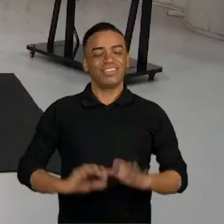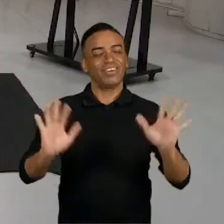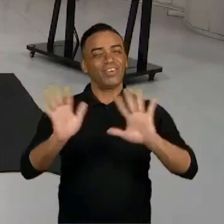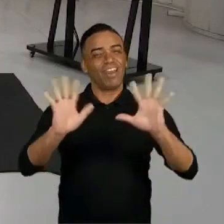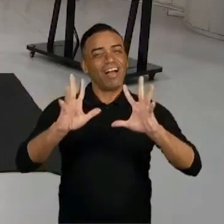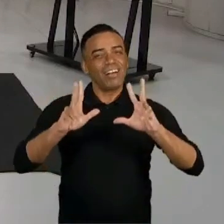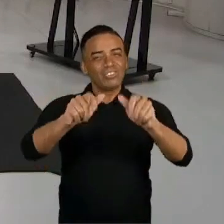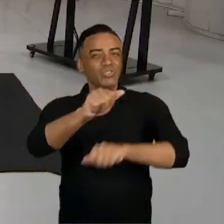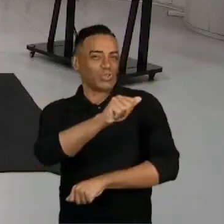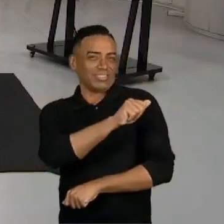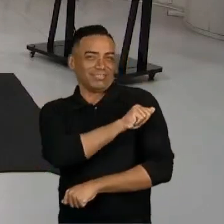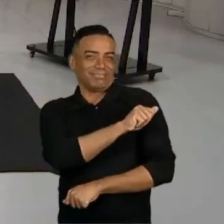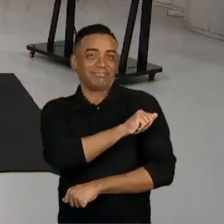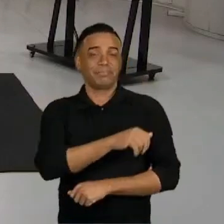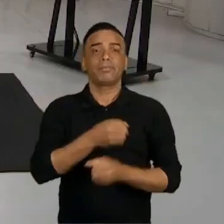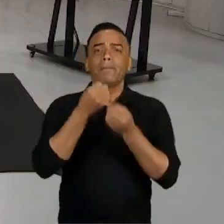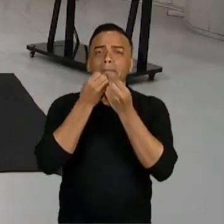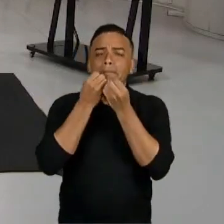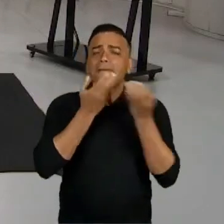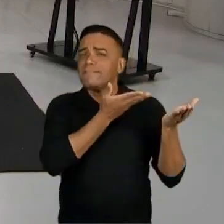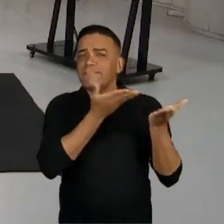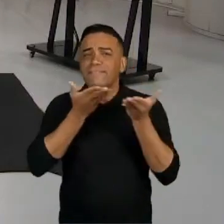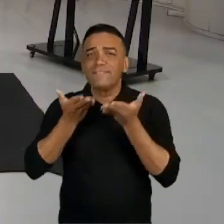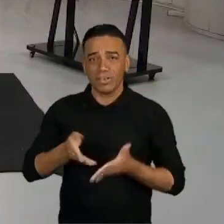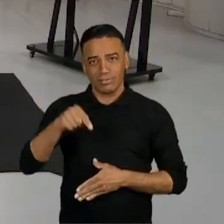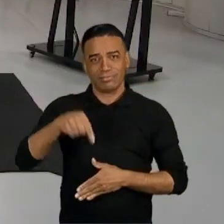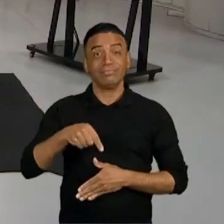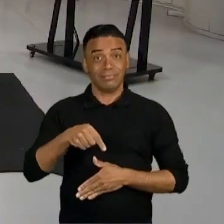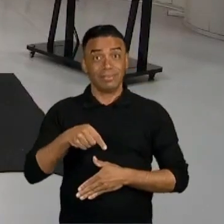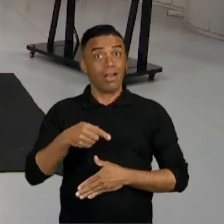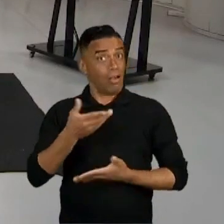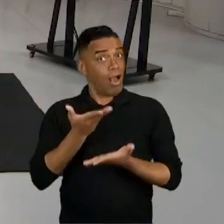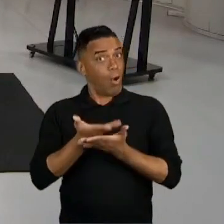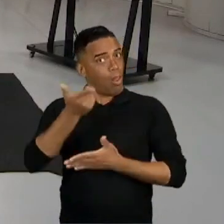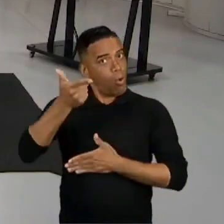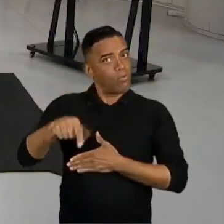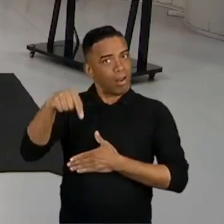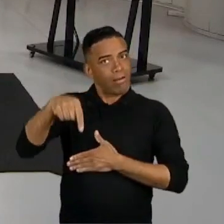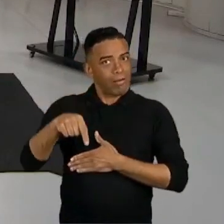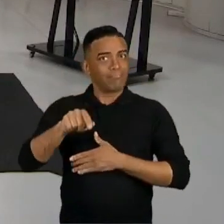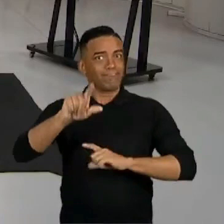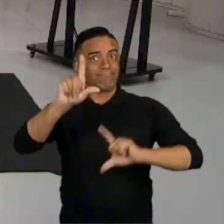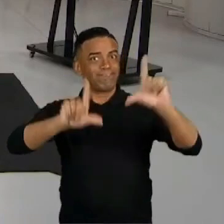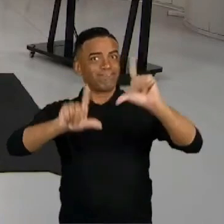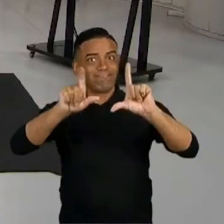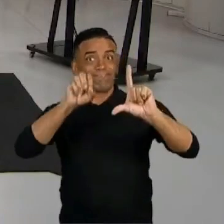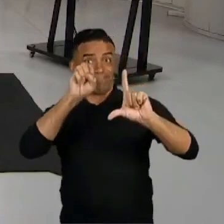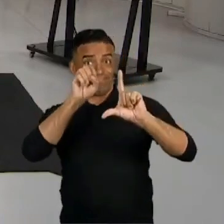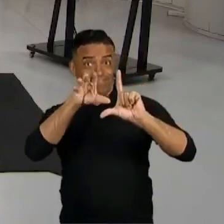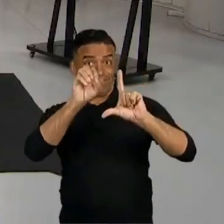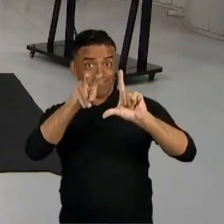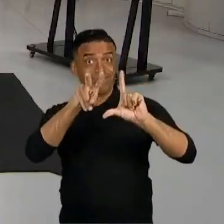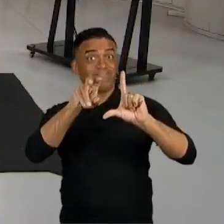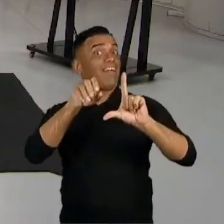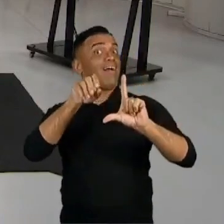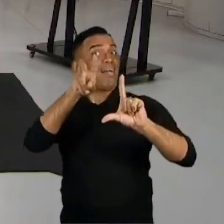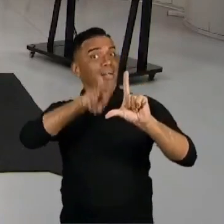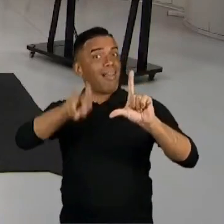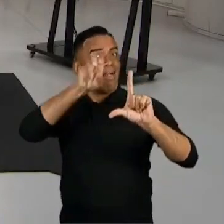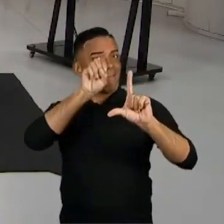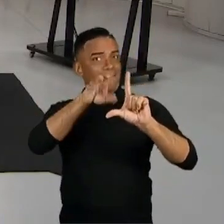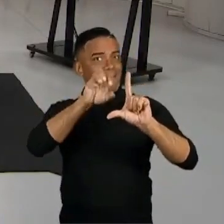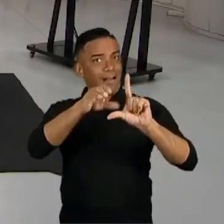Olá, estudante! Seja muito bem-vindo a mais uma aula aqui no Se Liga. E a aula de hoje